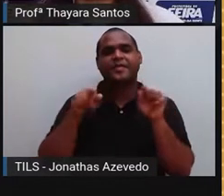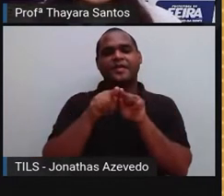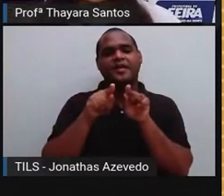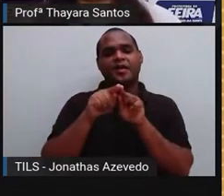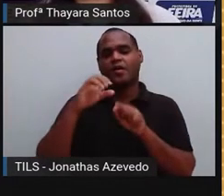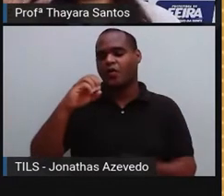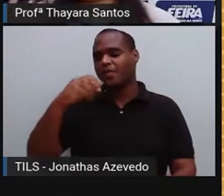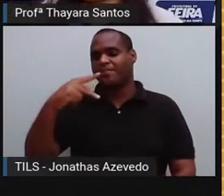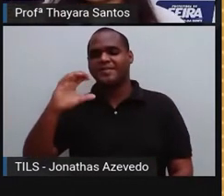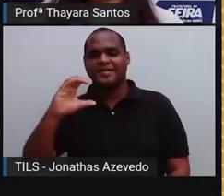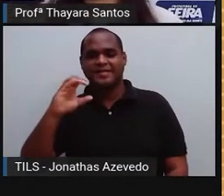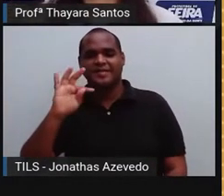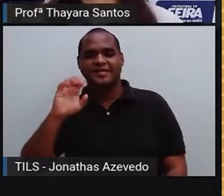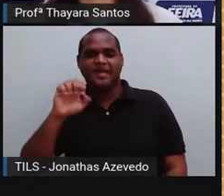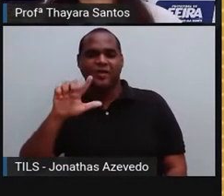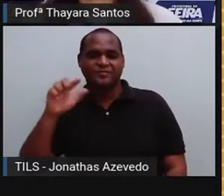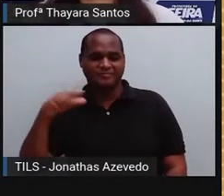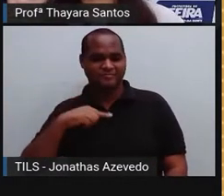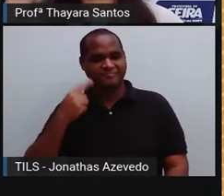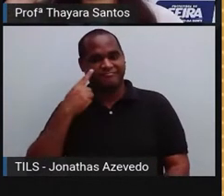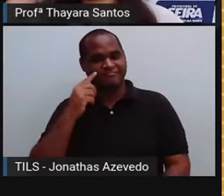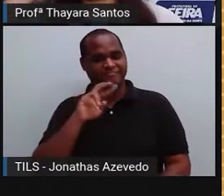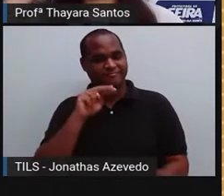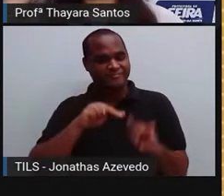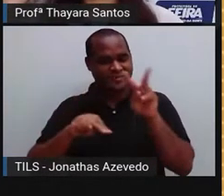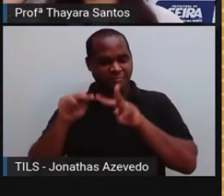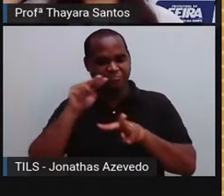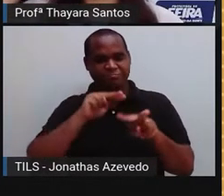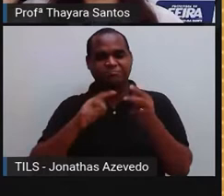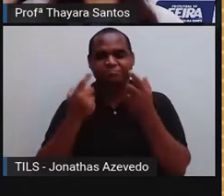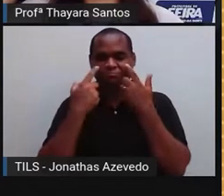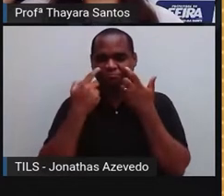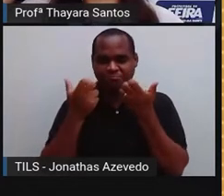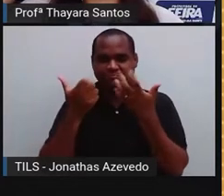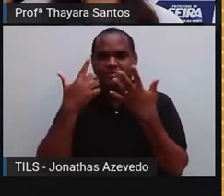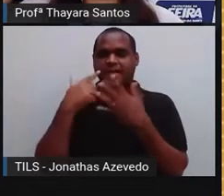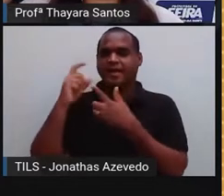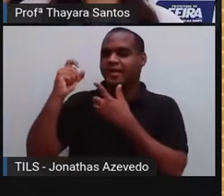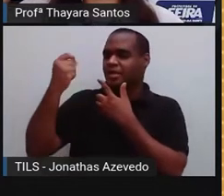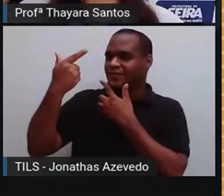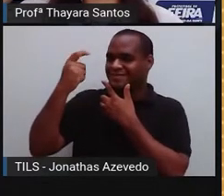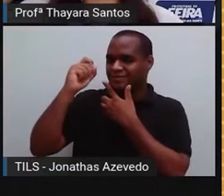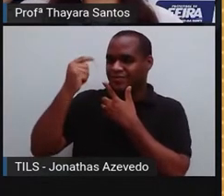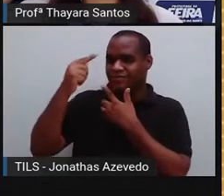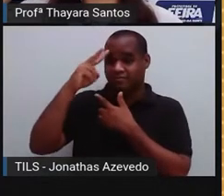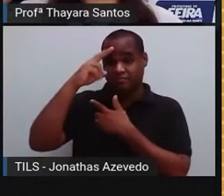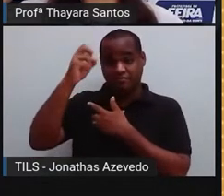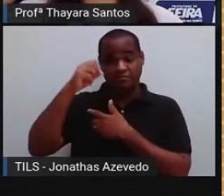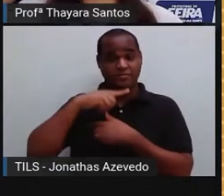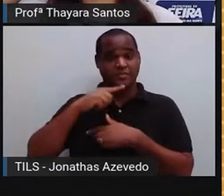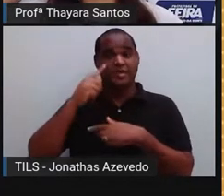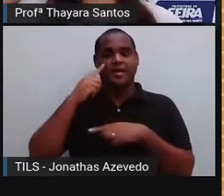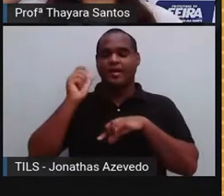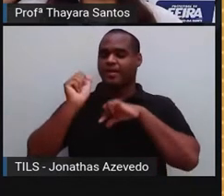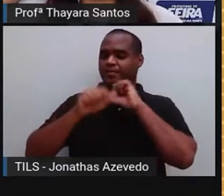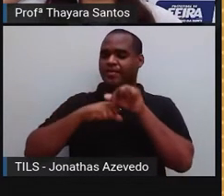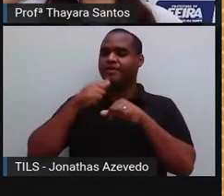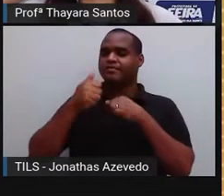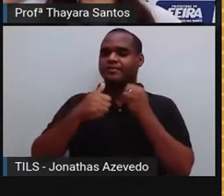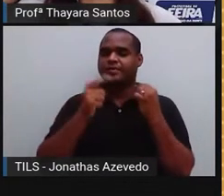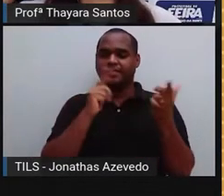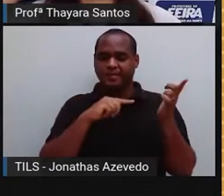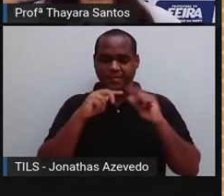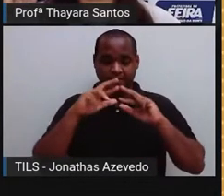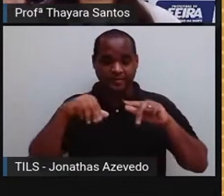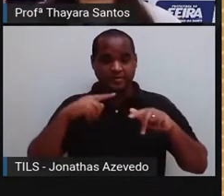lobo occipital, que é responsável pela visão. Então, esse estímulo luminoso, ele passa por esse nervo óptico até alcançar essa